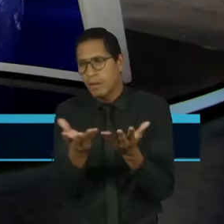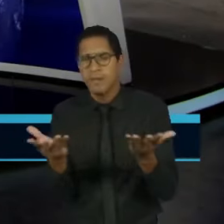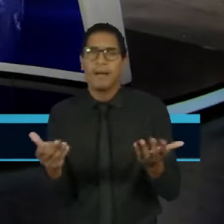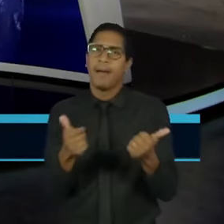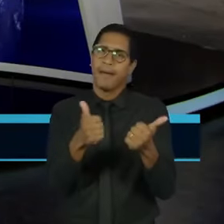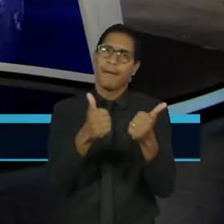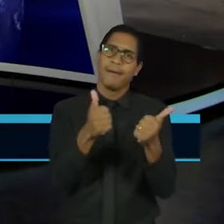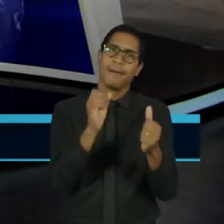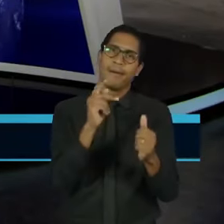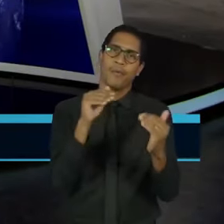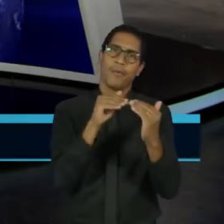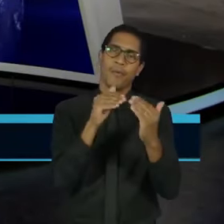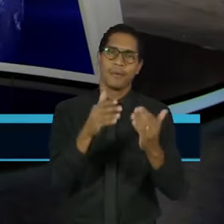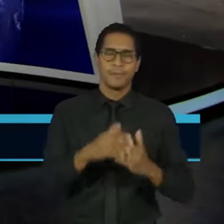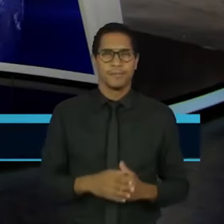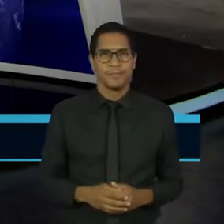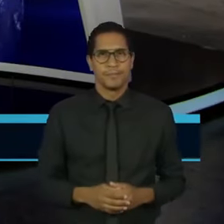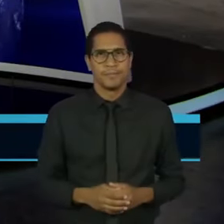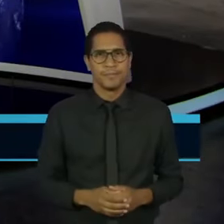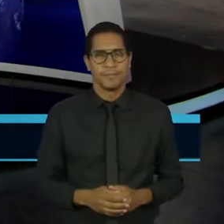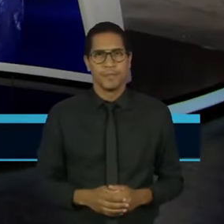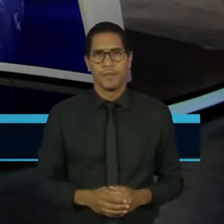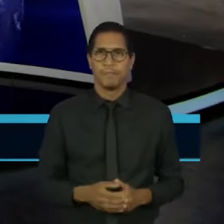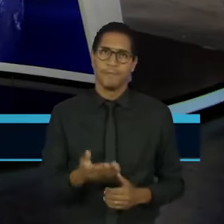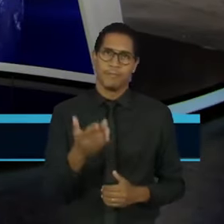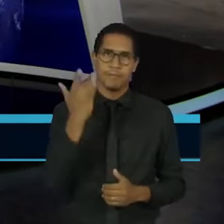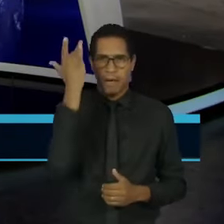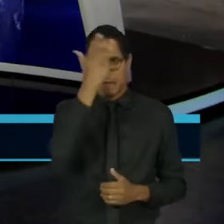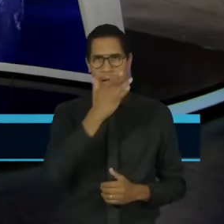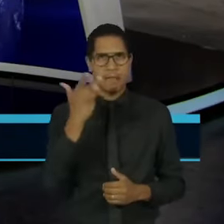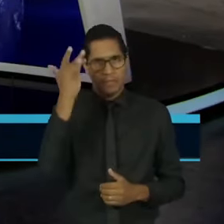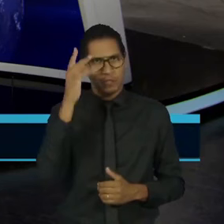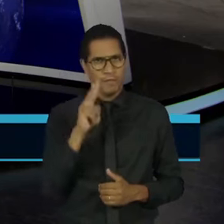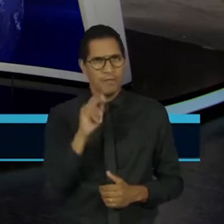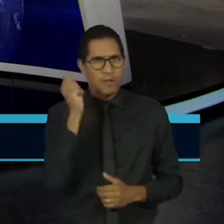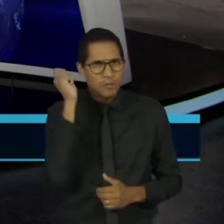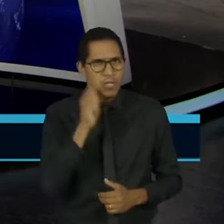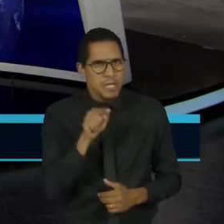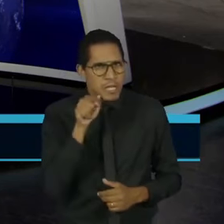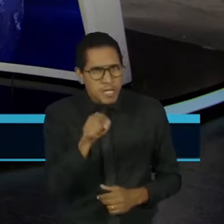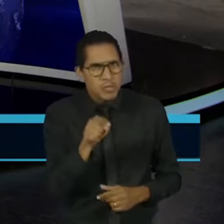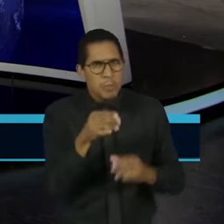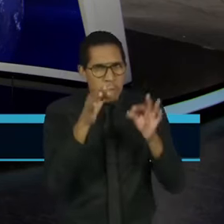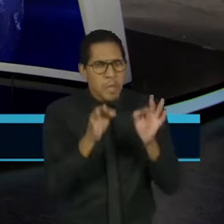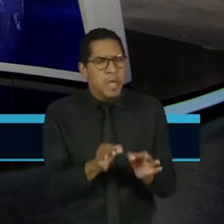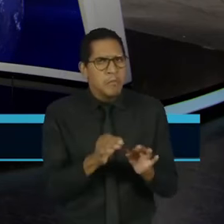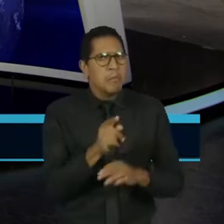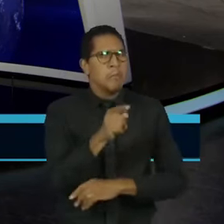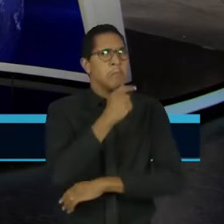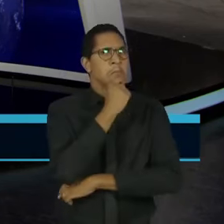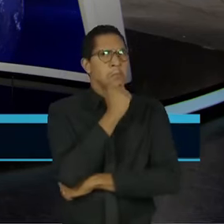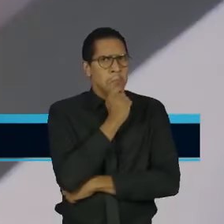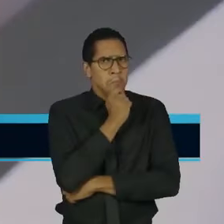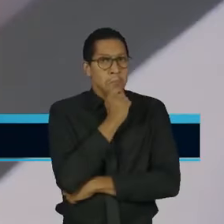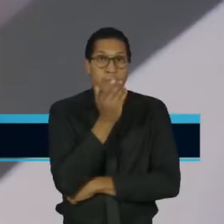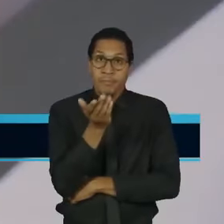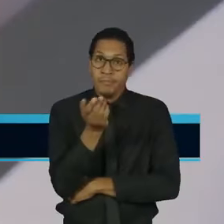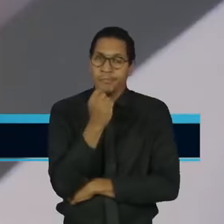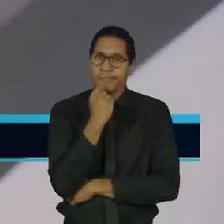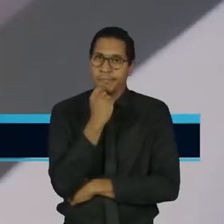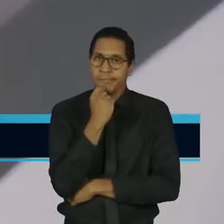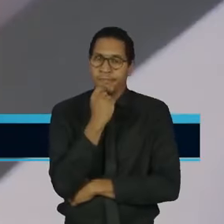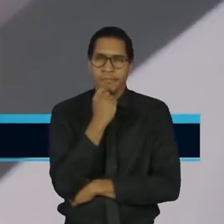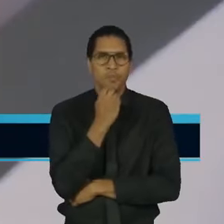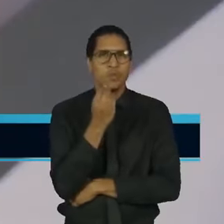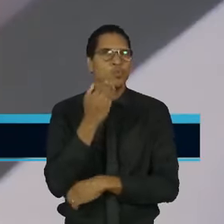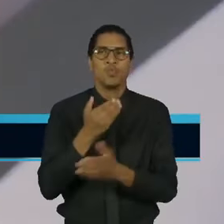Vivera, qual a chance real de Haddad conseguir reduzir o número de setores beneficiados? Para onde ele começaria